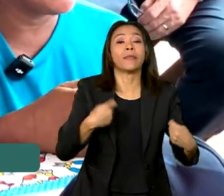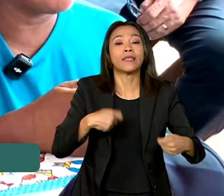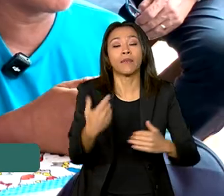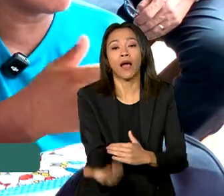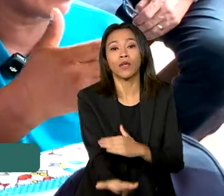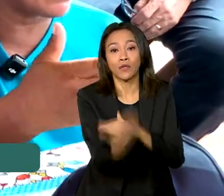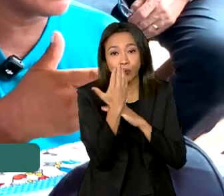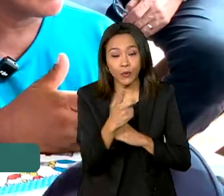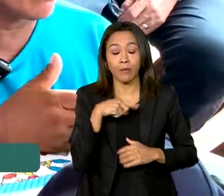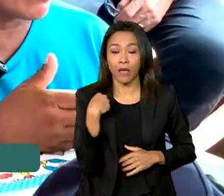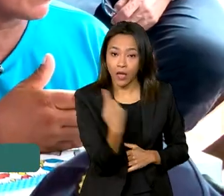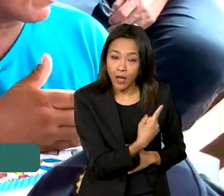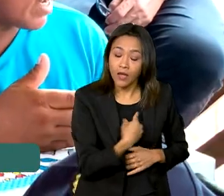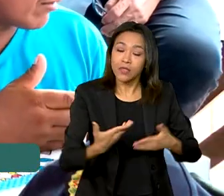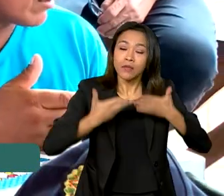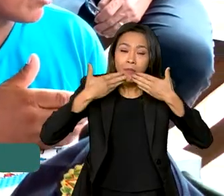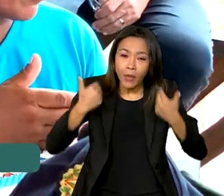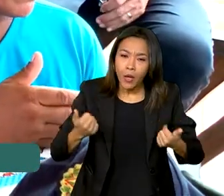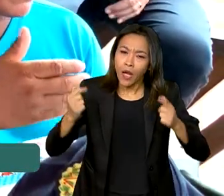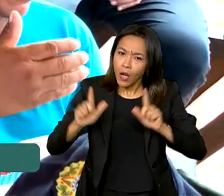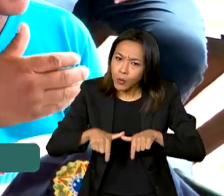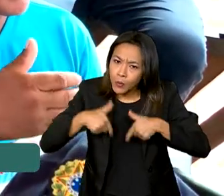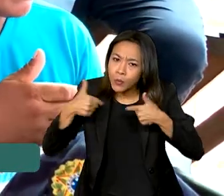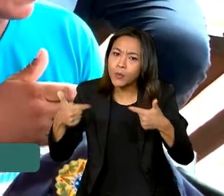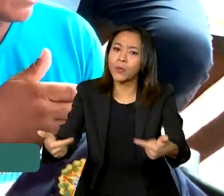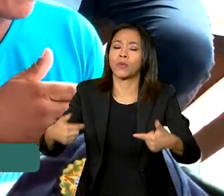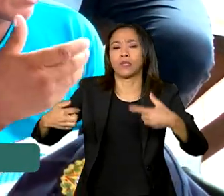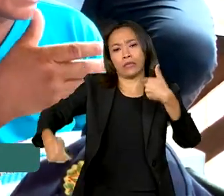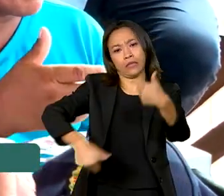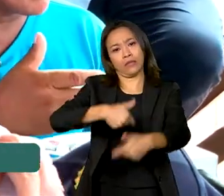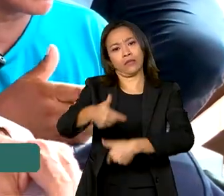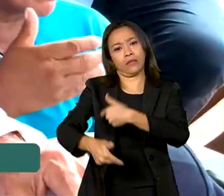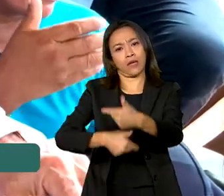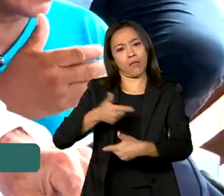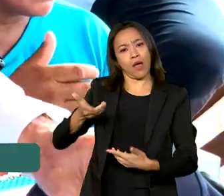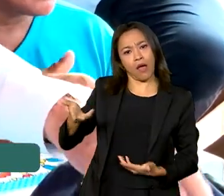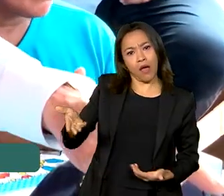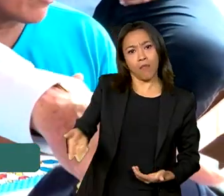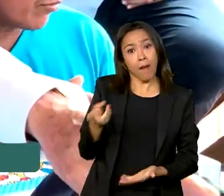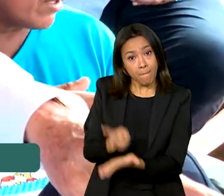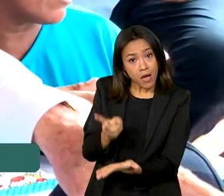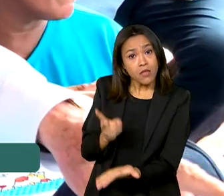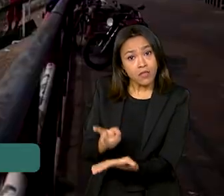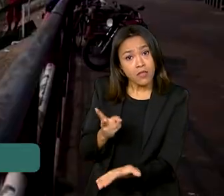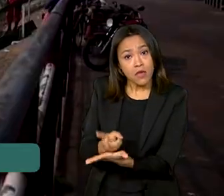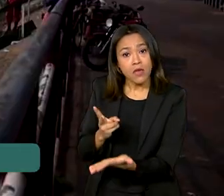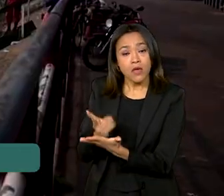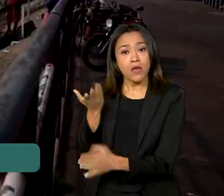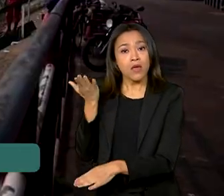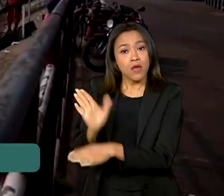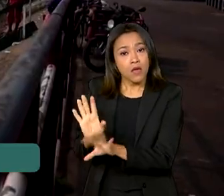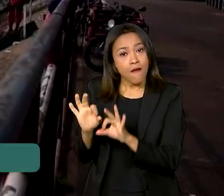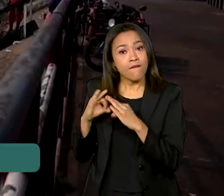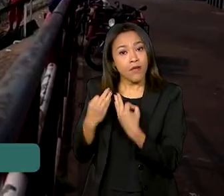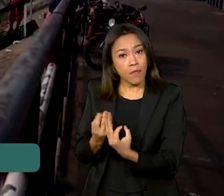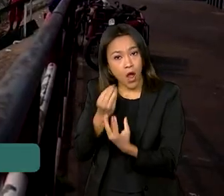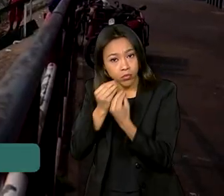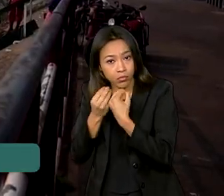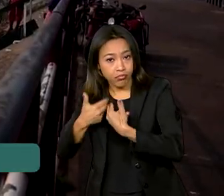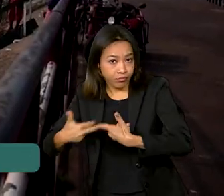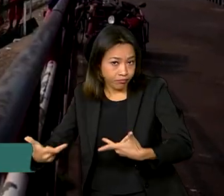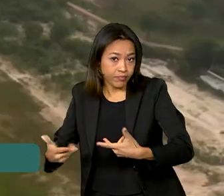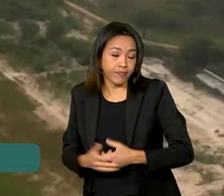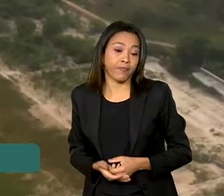nós melhorar o nosso trabalho, nós precisamos fazer para nós mantermos a nossa família. Até agora, a seca